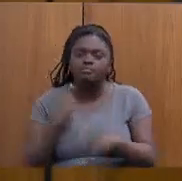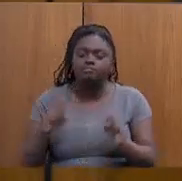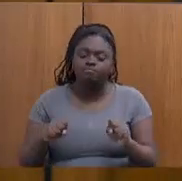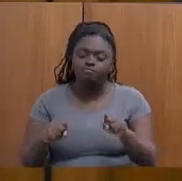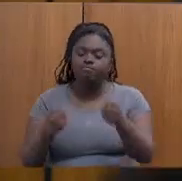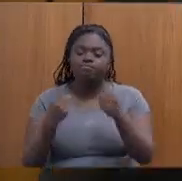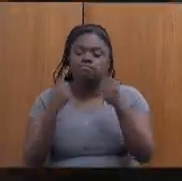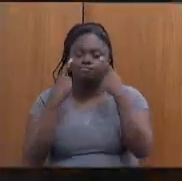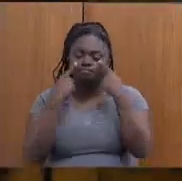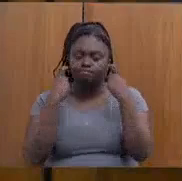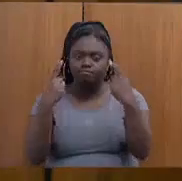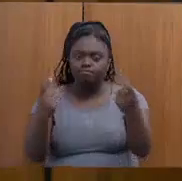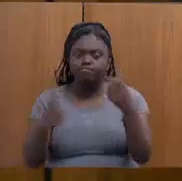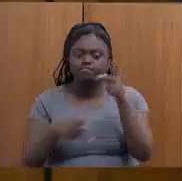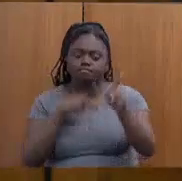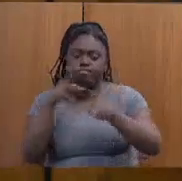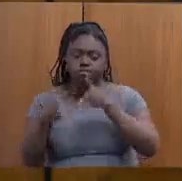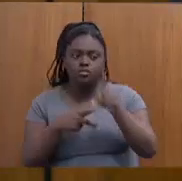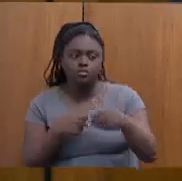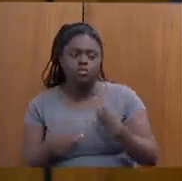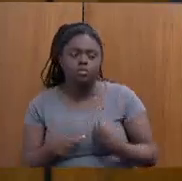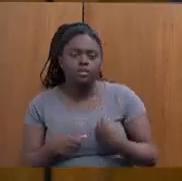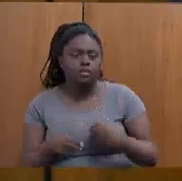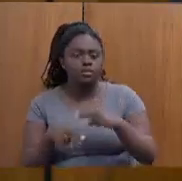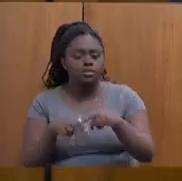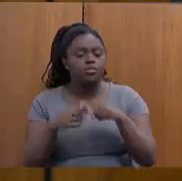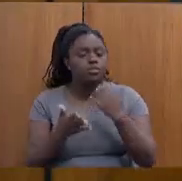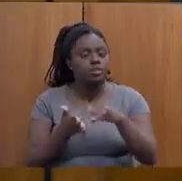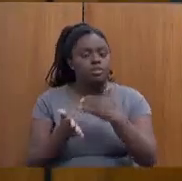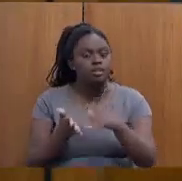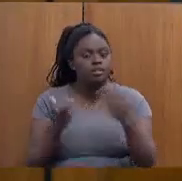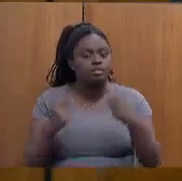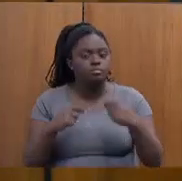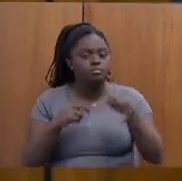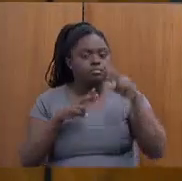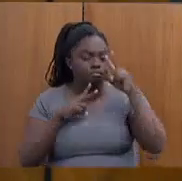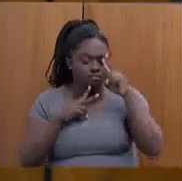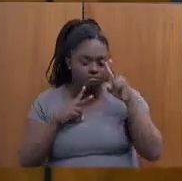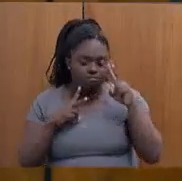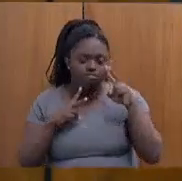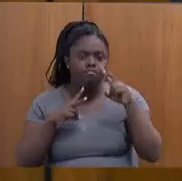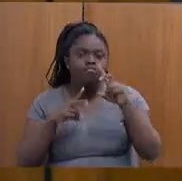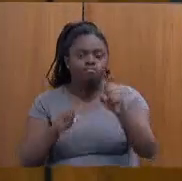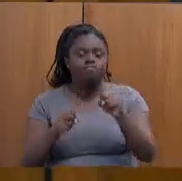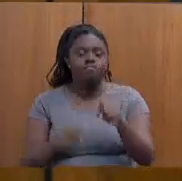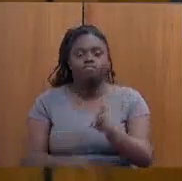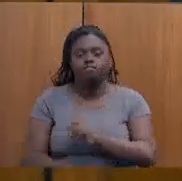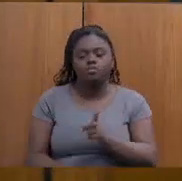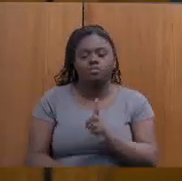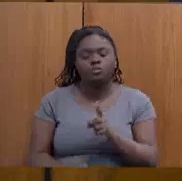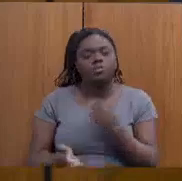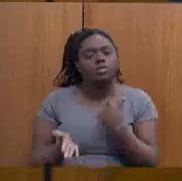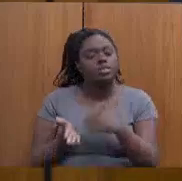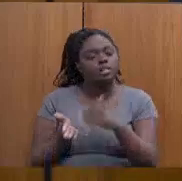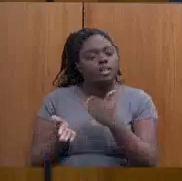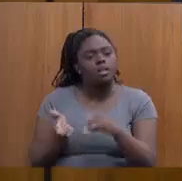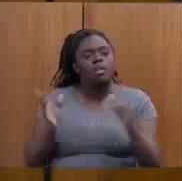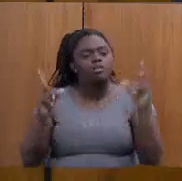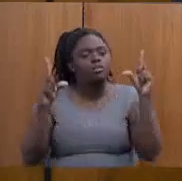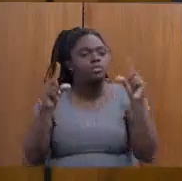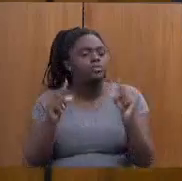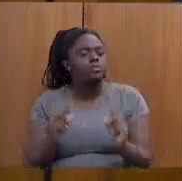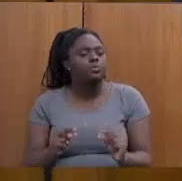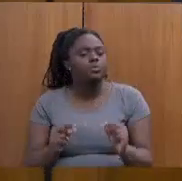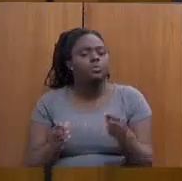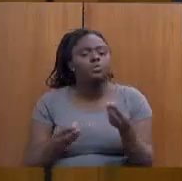violências que o povo vive, e, portanto, é uma secretaria para ser fortalecida e não uma secretaria para ser diminuída, como